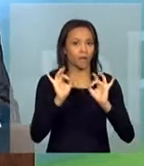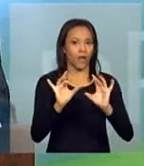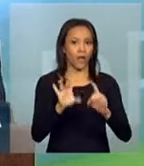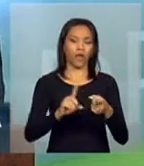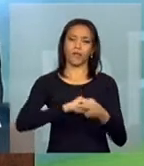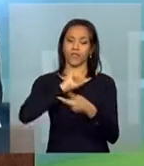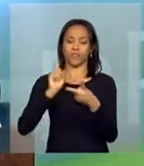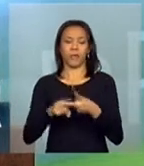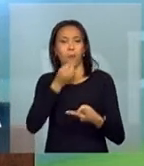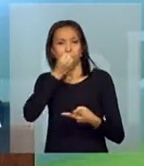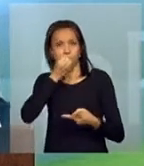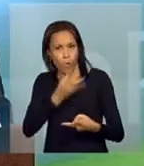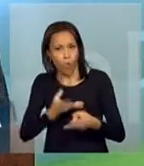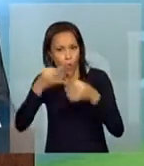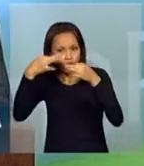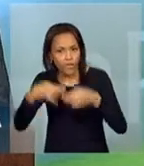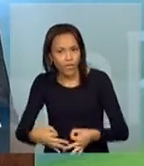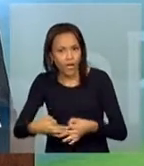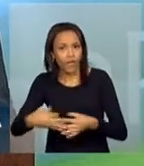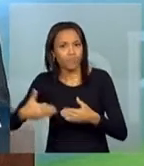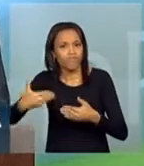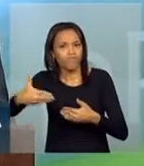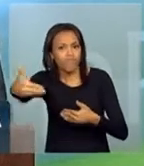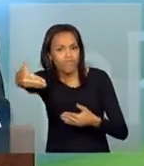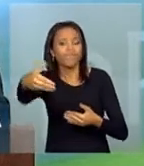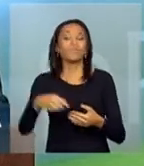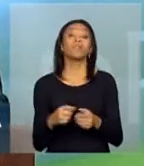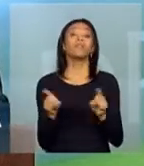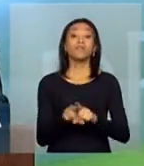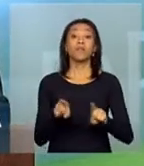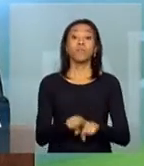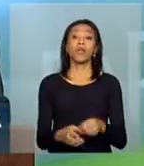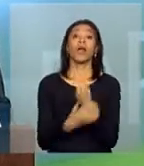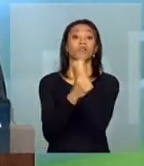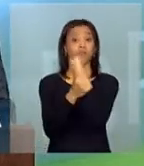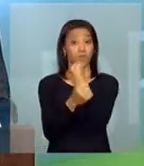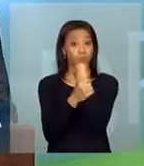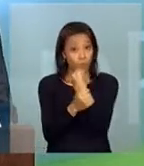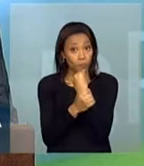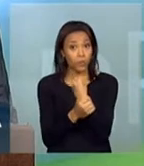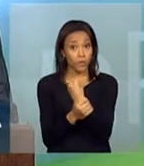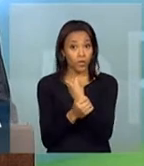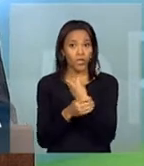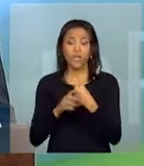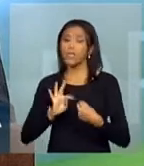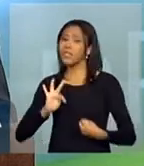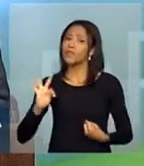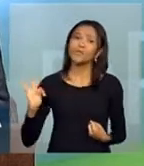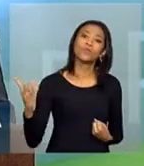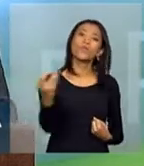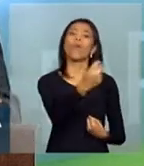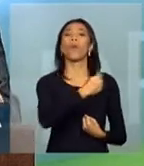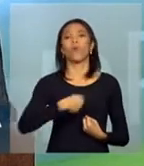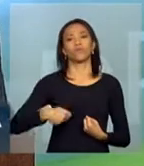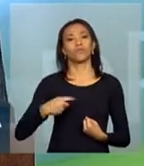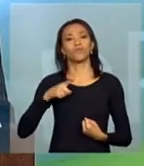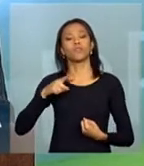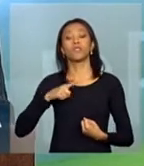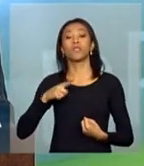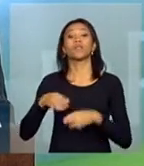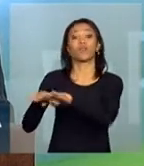as boas práticas e garanta, ao mesmo tempo, que todos tenham a mesma